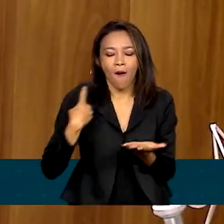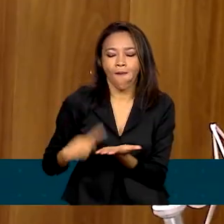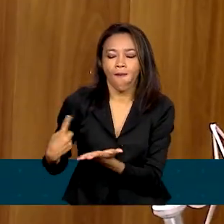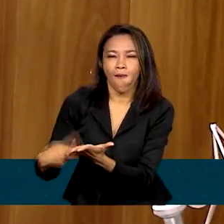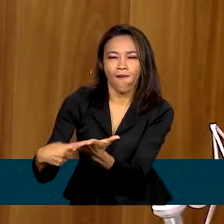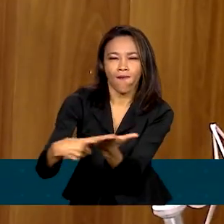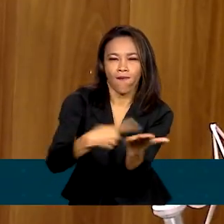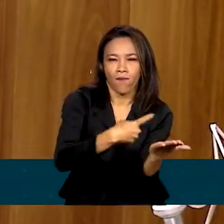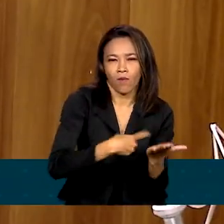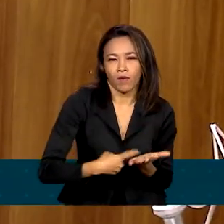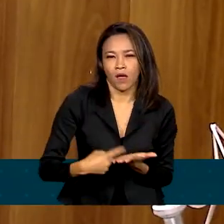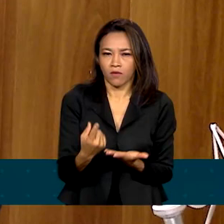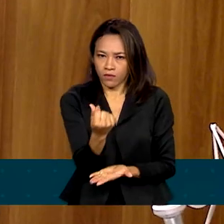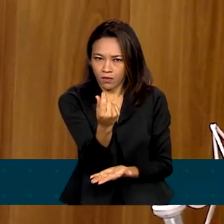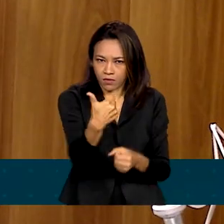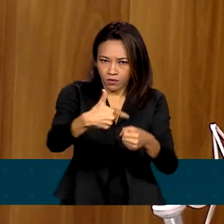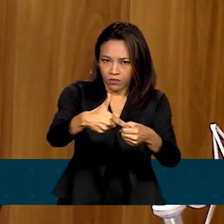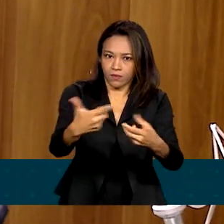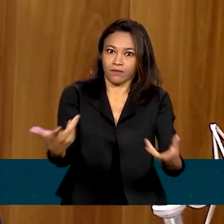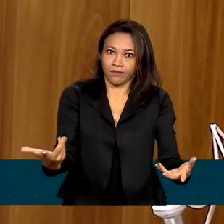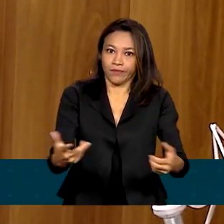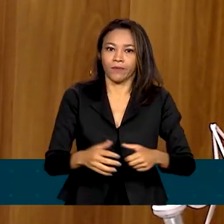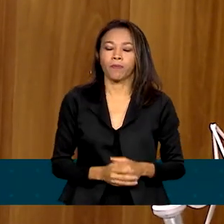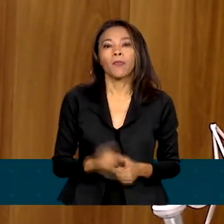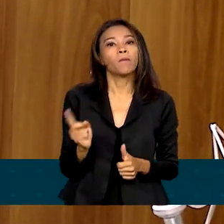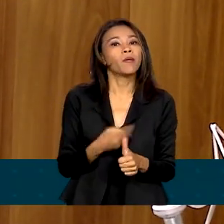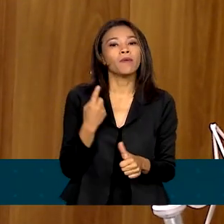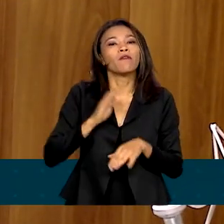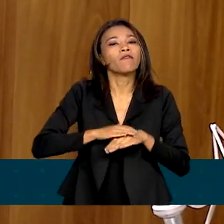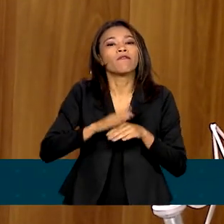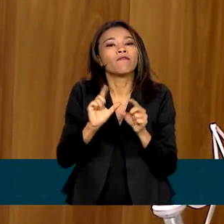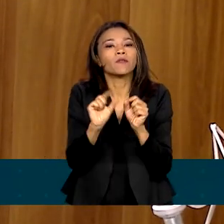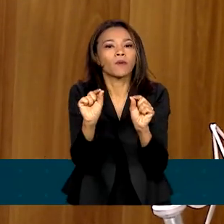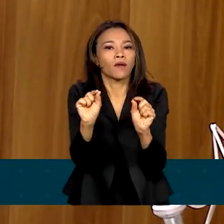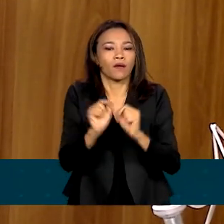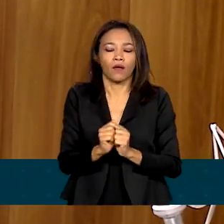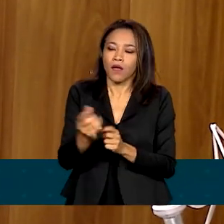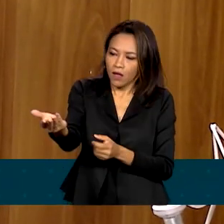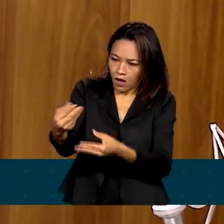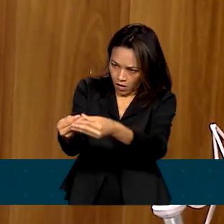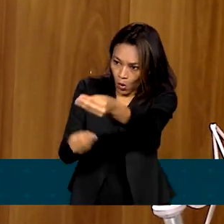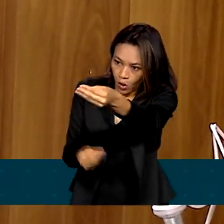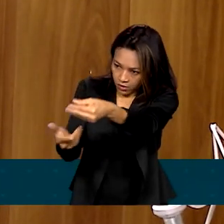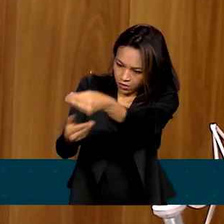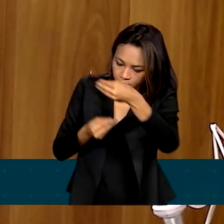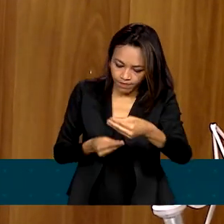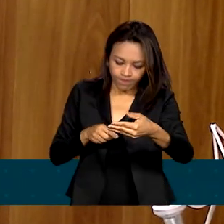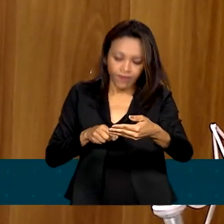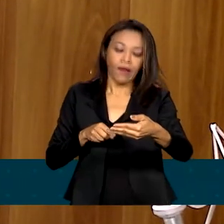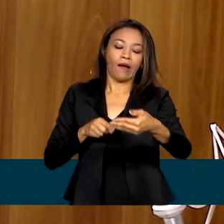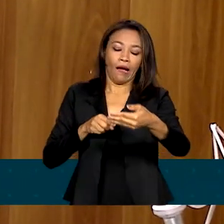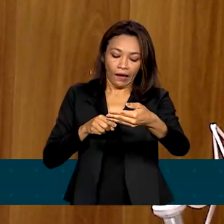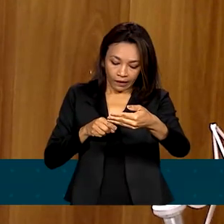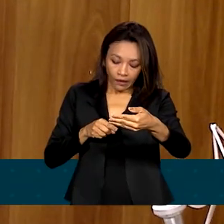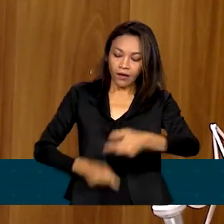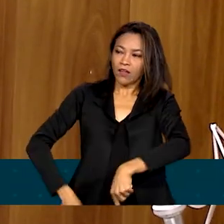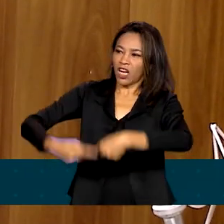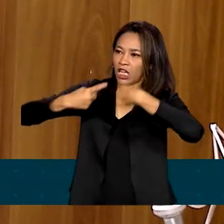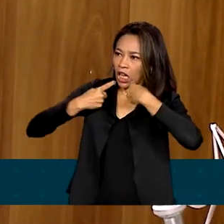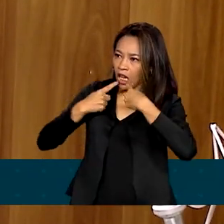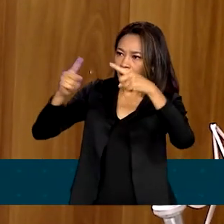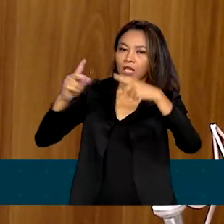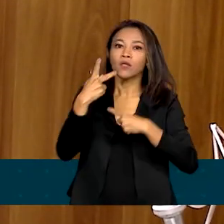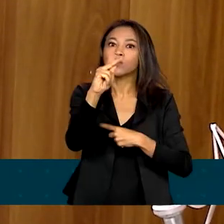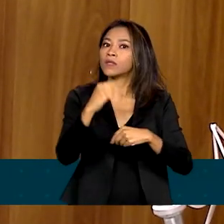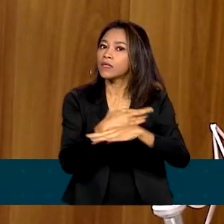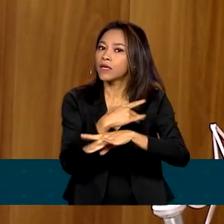a primeira atitude é pegar a nota fiscal, pedir a nota fiscal, comunicar ao PROCON, ao PROCON da sua cidade,